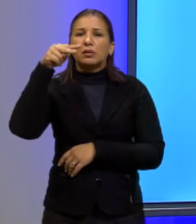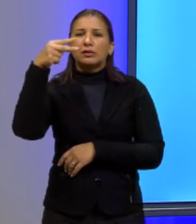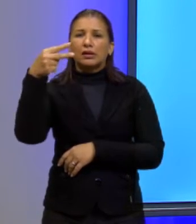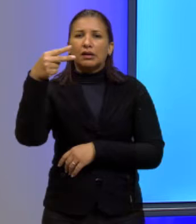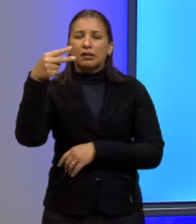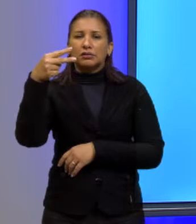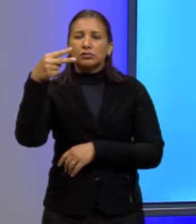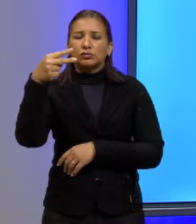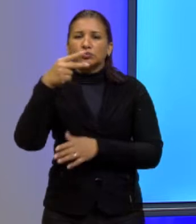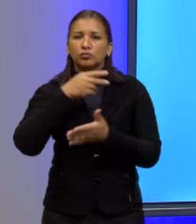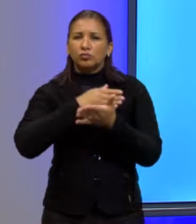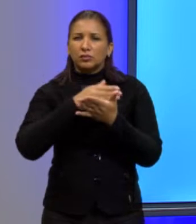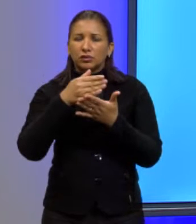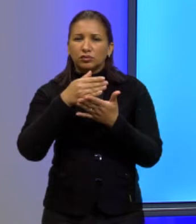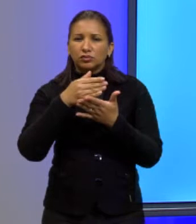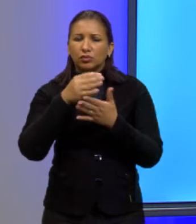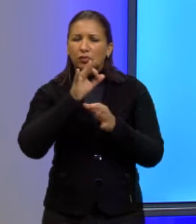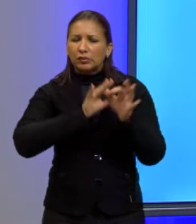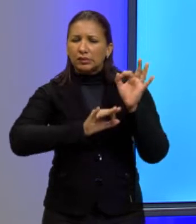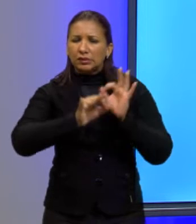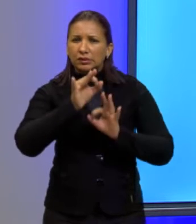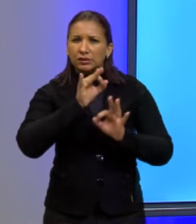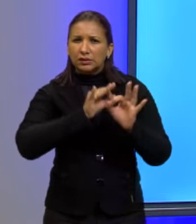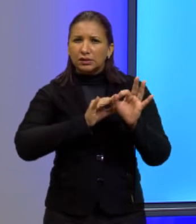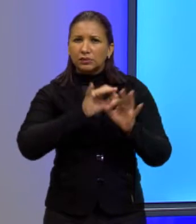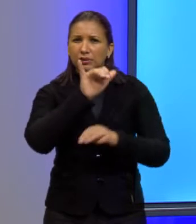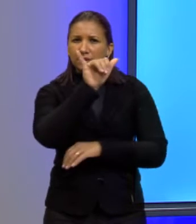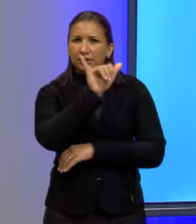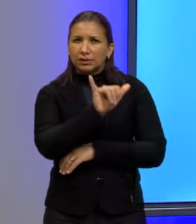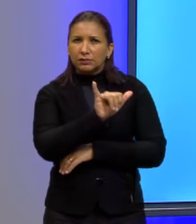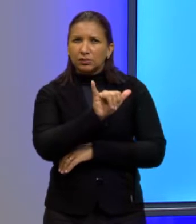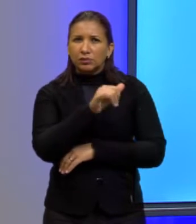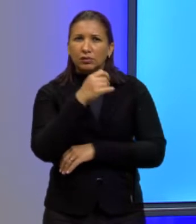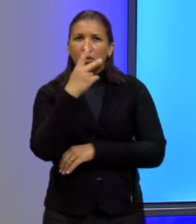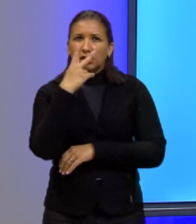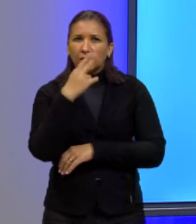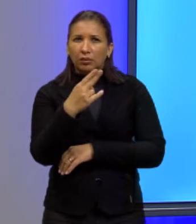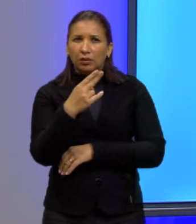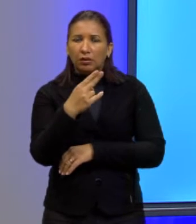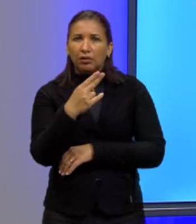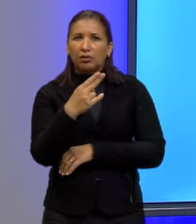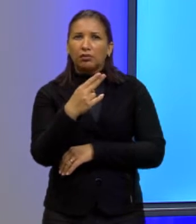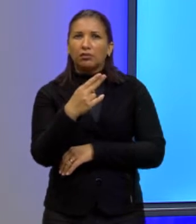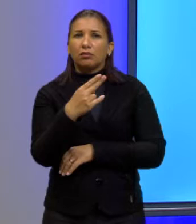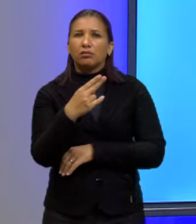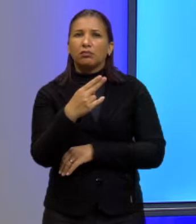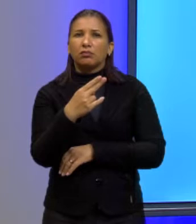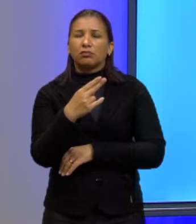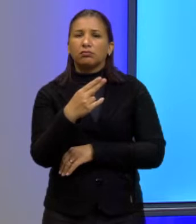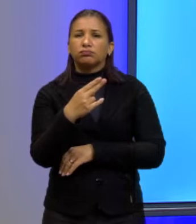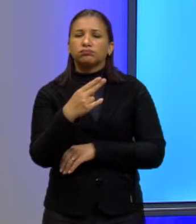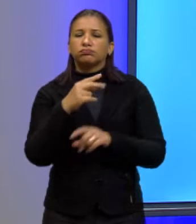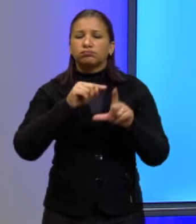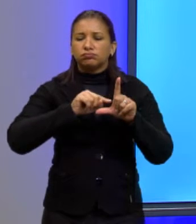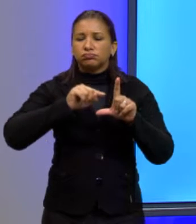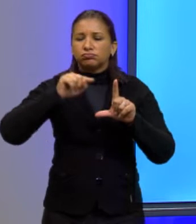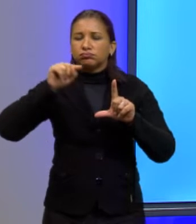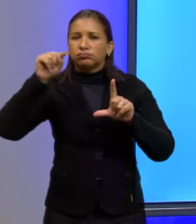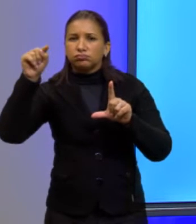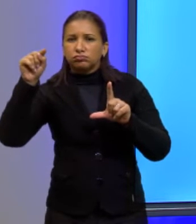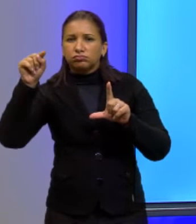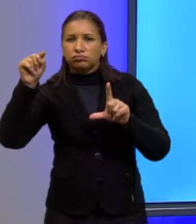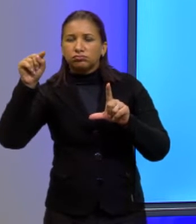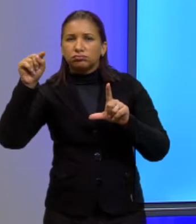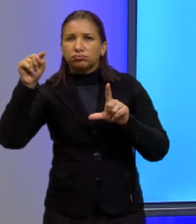Organizando isso, organizando esse Y igual, colocando na forma decrescente os termos